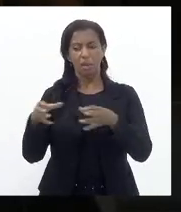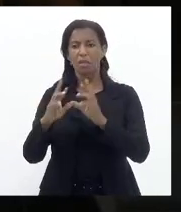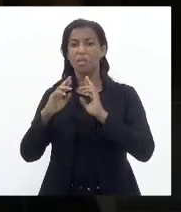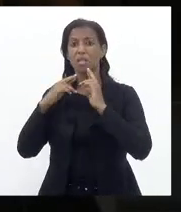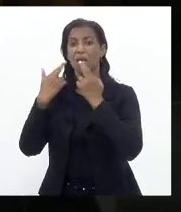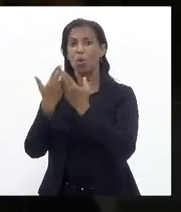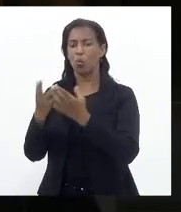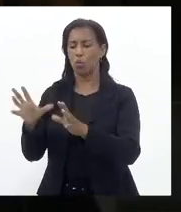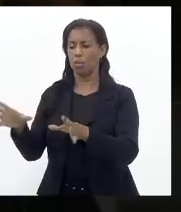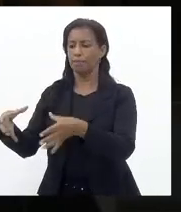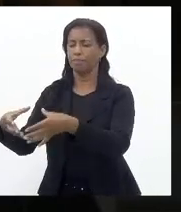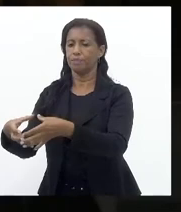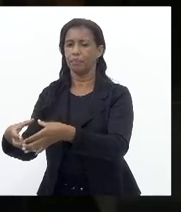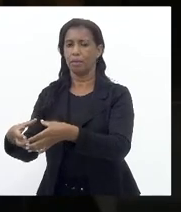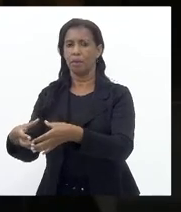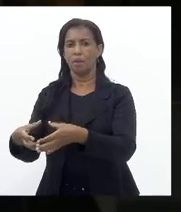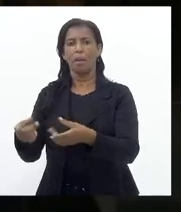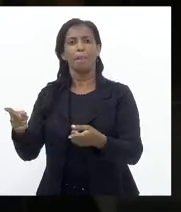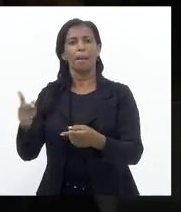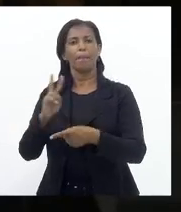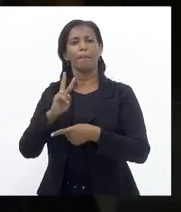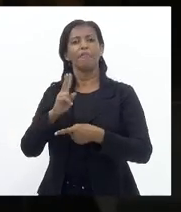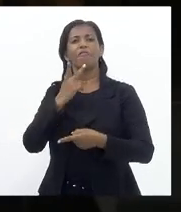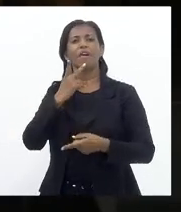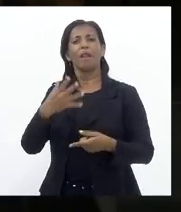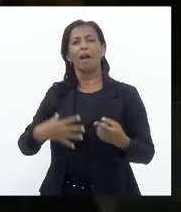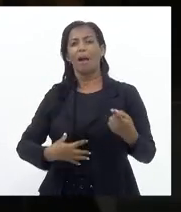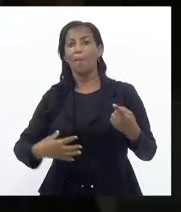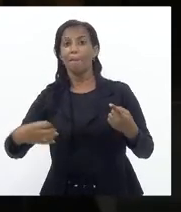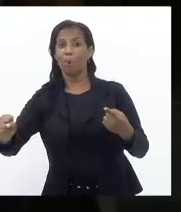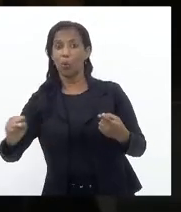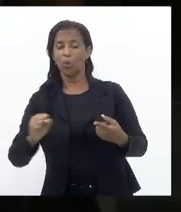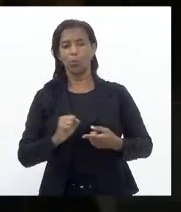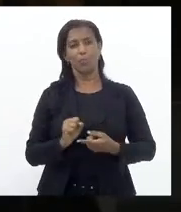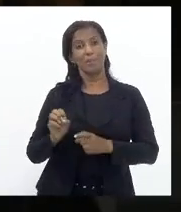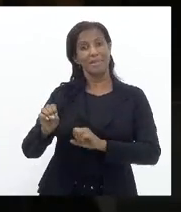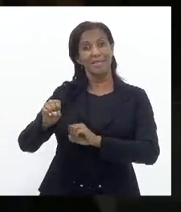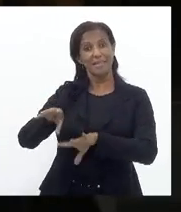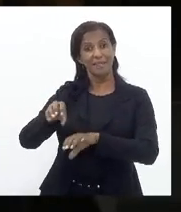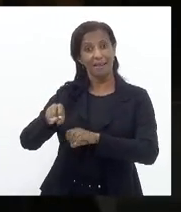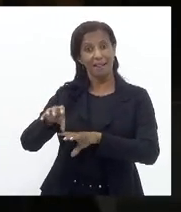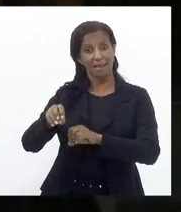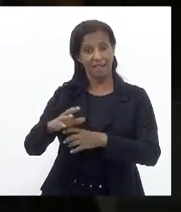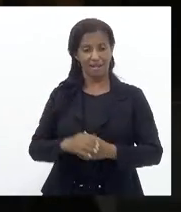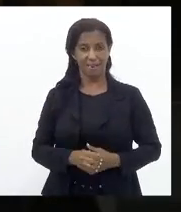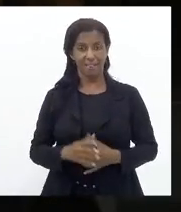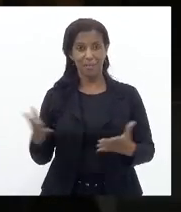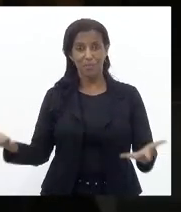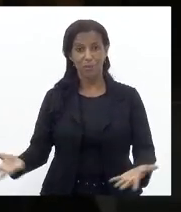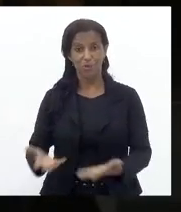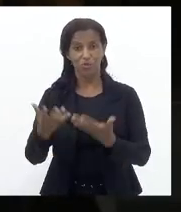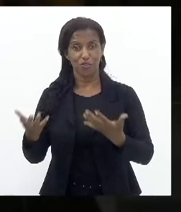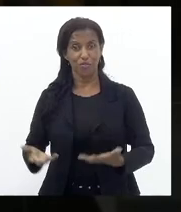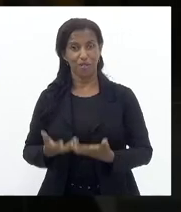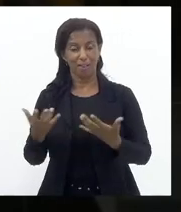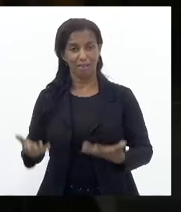Para defender O aborto Para ensinar E motivar